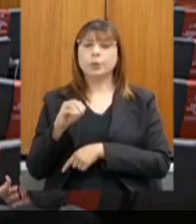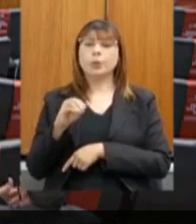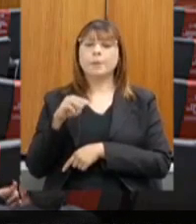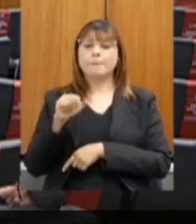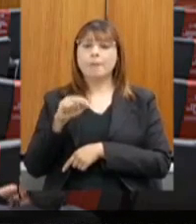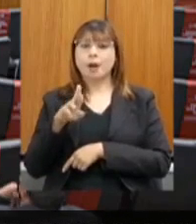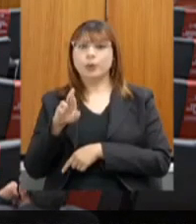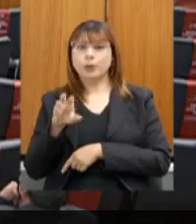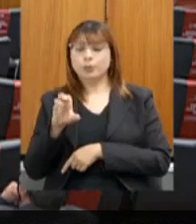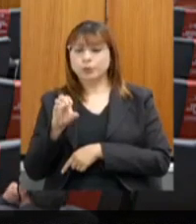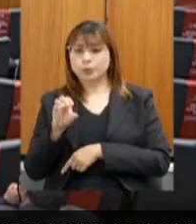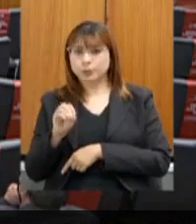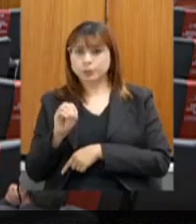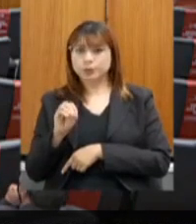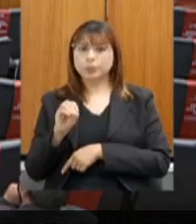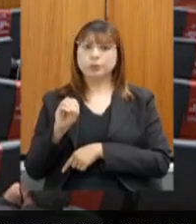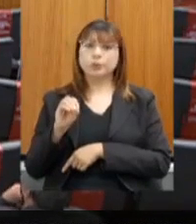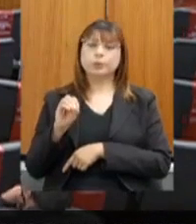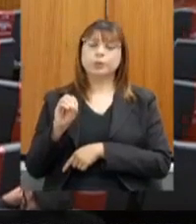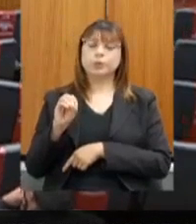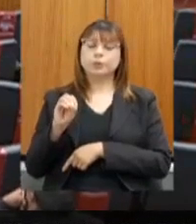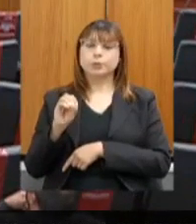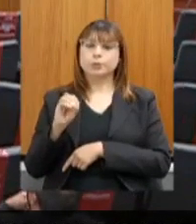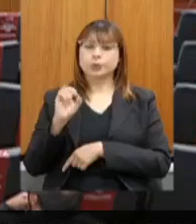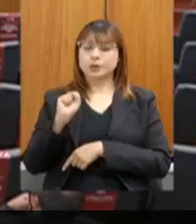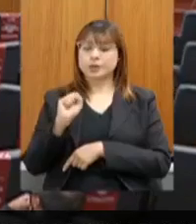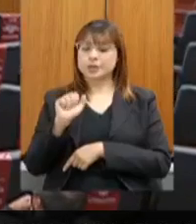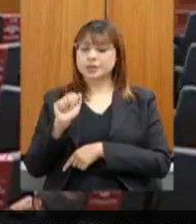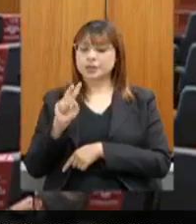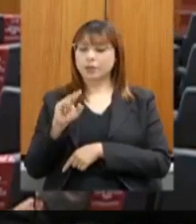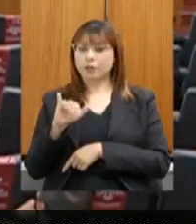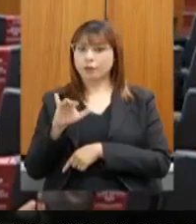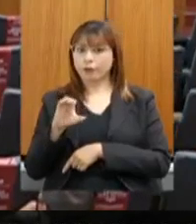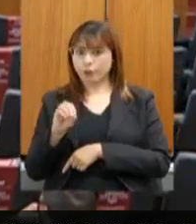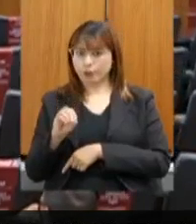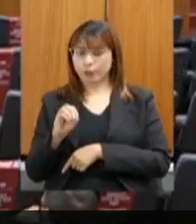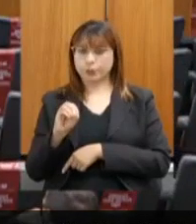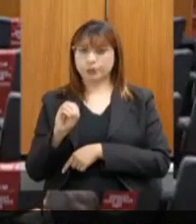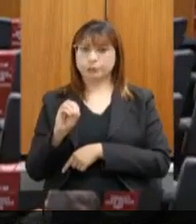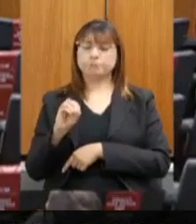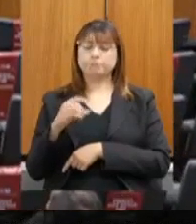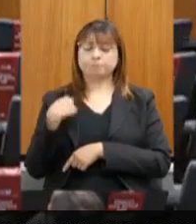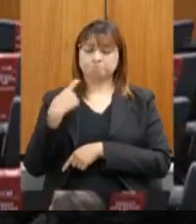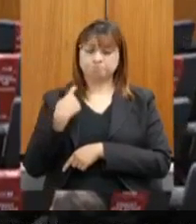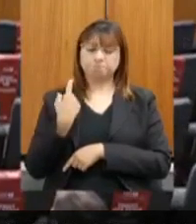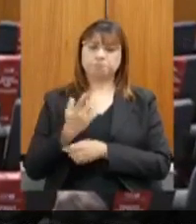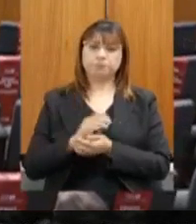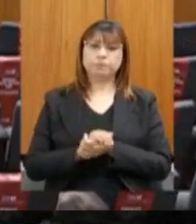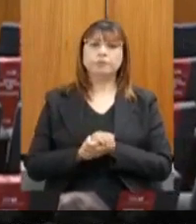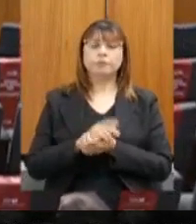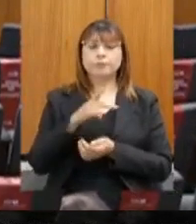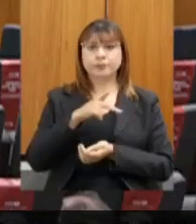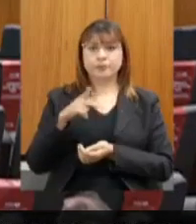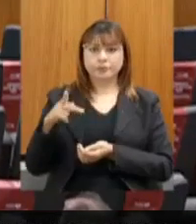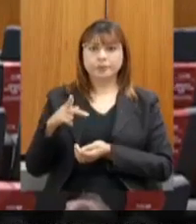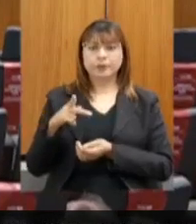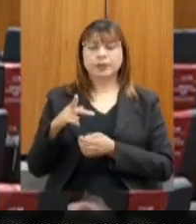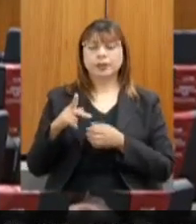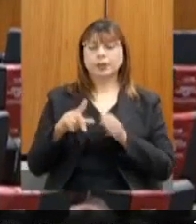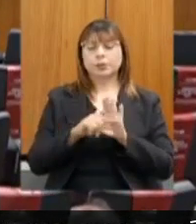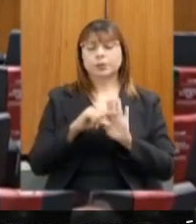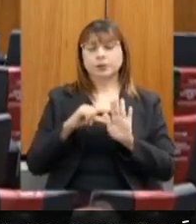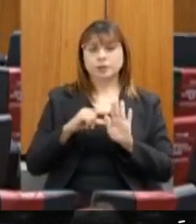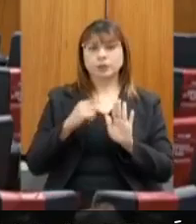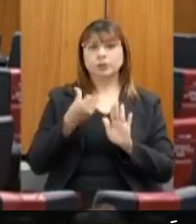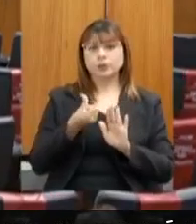Mauro Tramonte e deputado Sávio Souza Cruz. A presidência nos termos do paráforo 1º do artigo